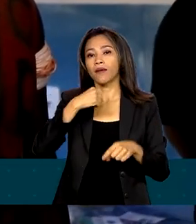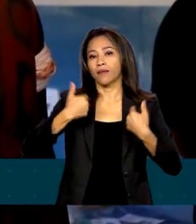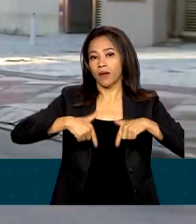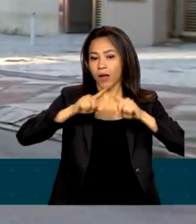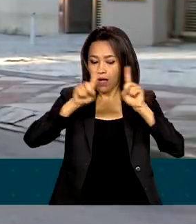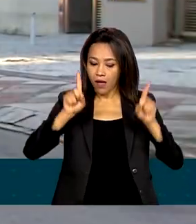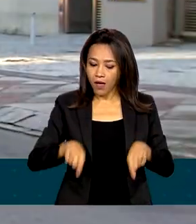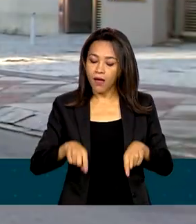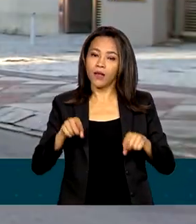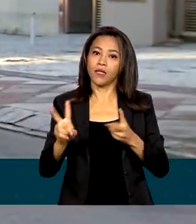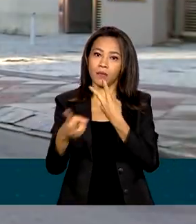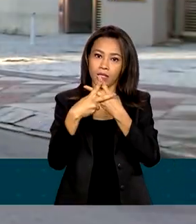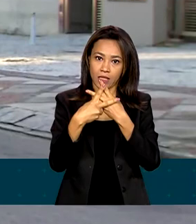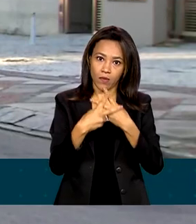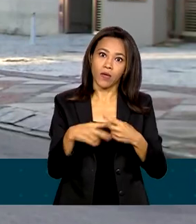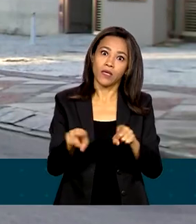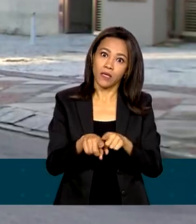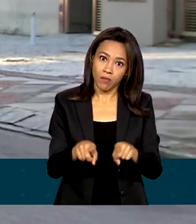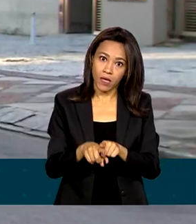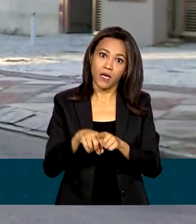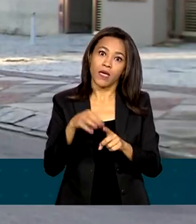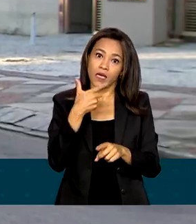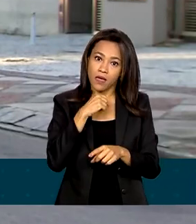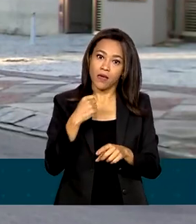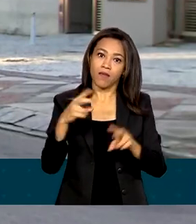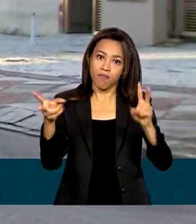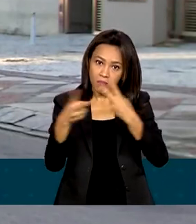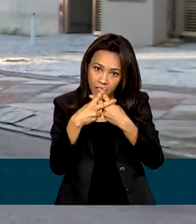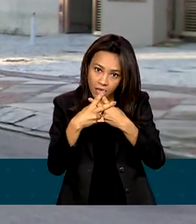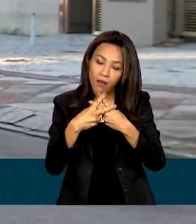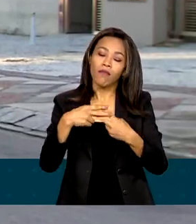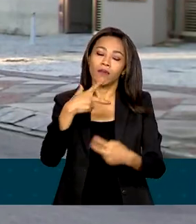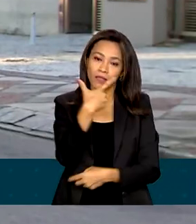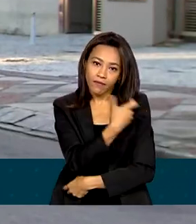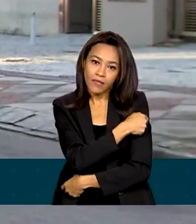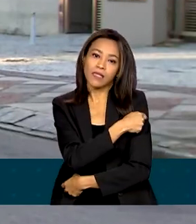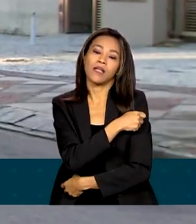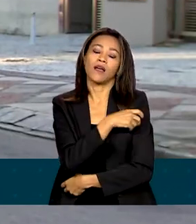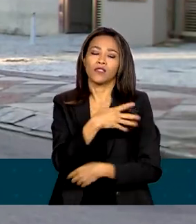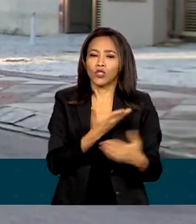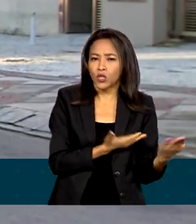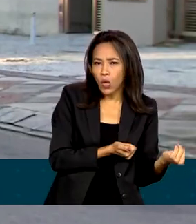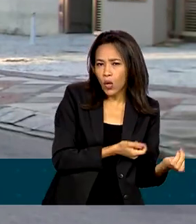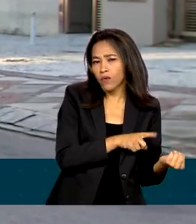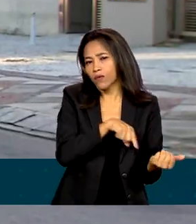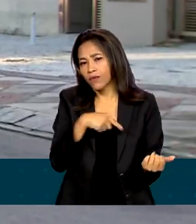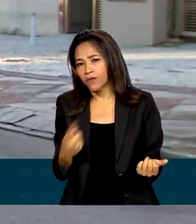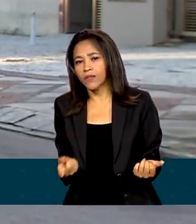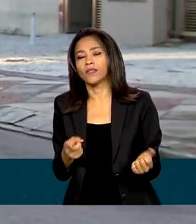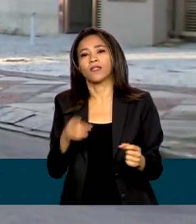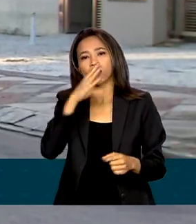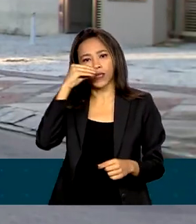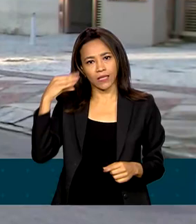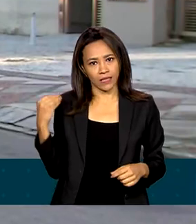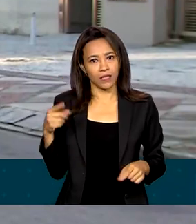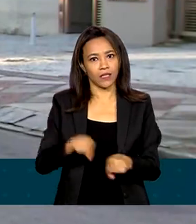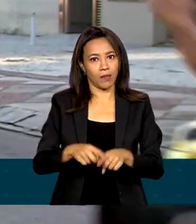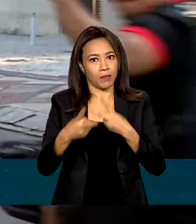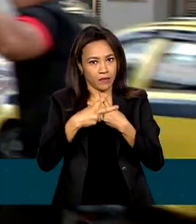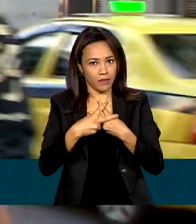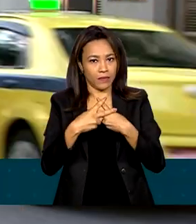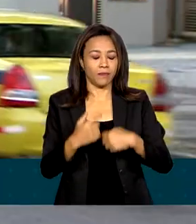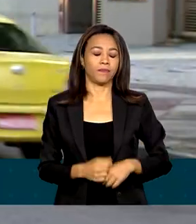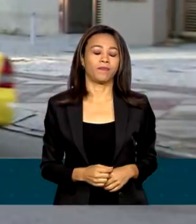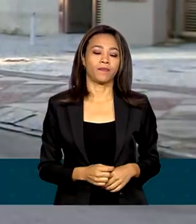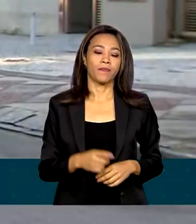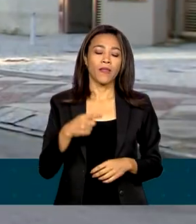disso, a população carcerária deve se vacinar contra a gripe, assim como adolescentes e jovens que cumprem medidas sócio-educativas. A campanha,